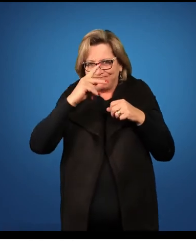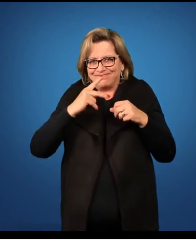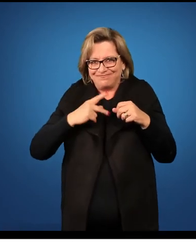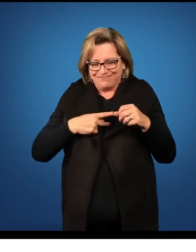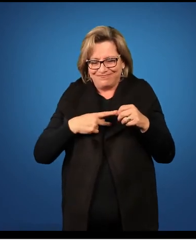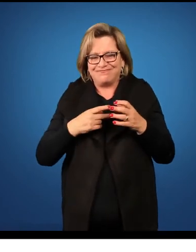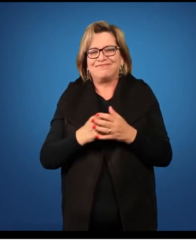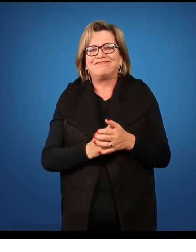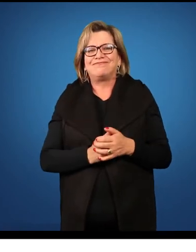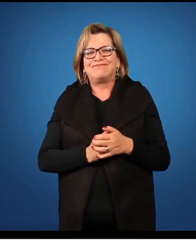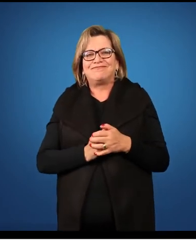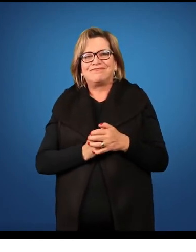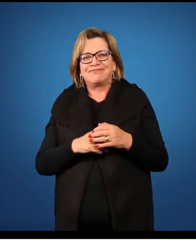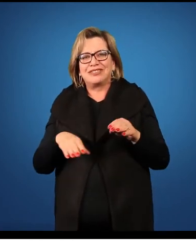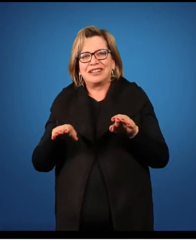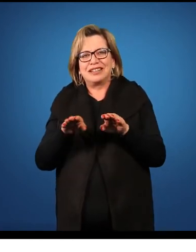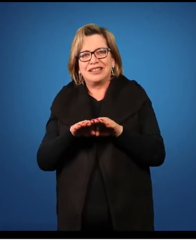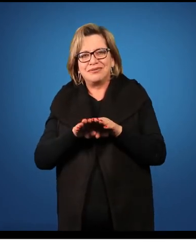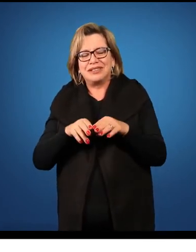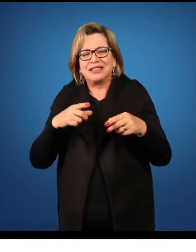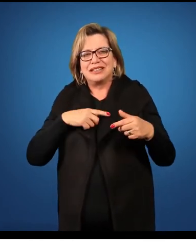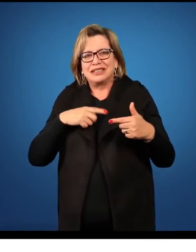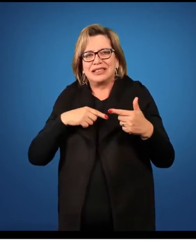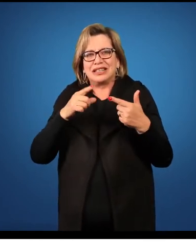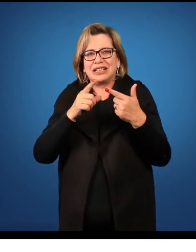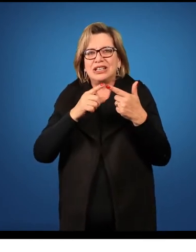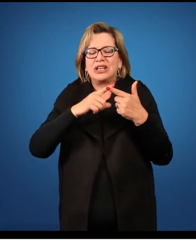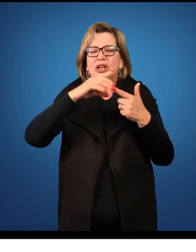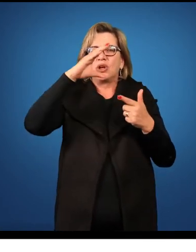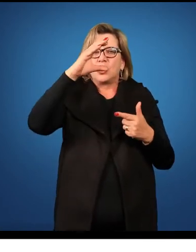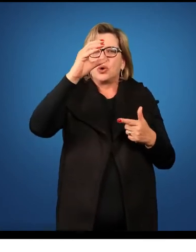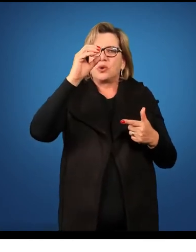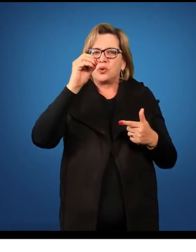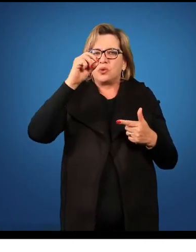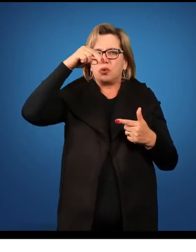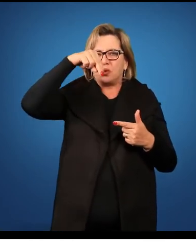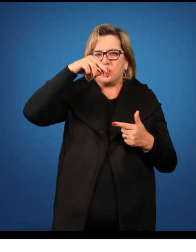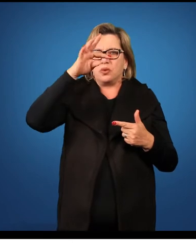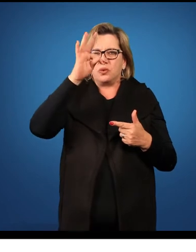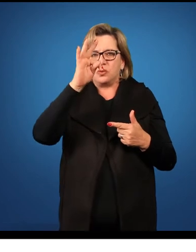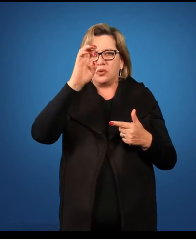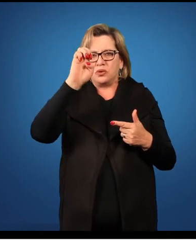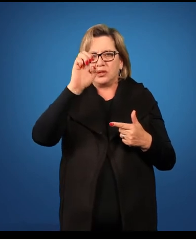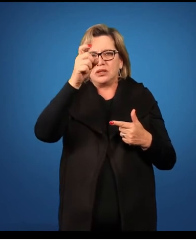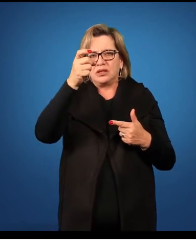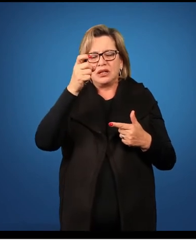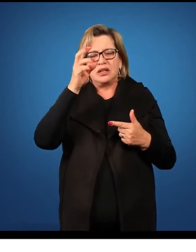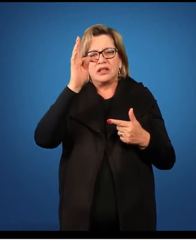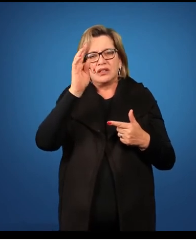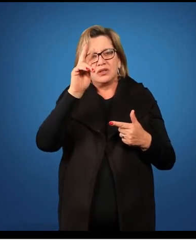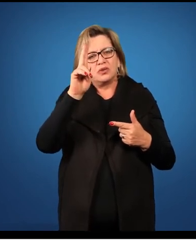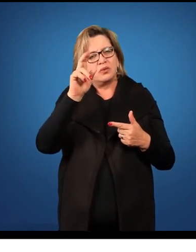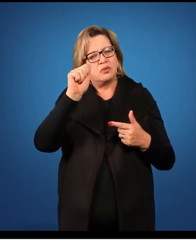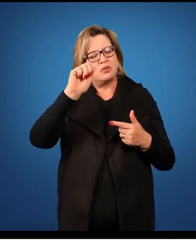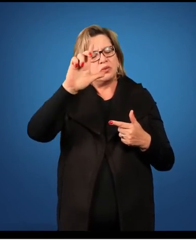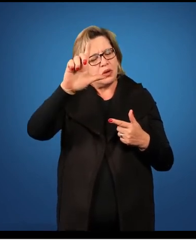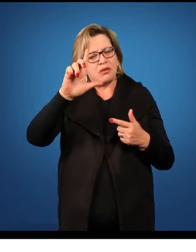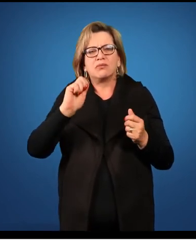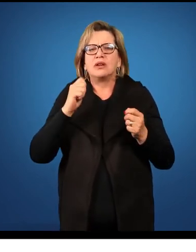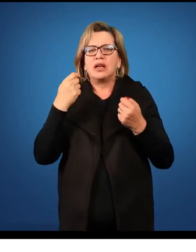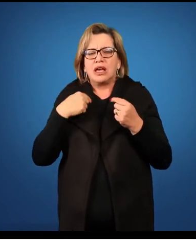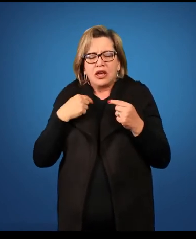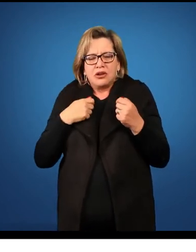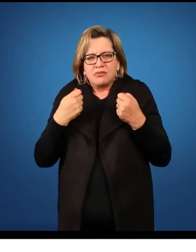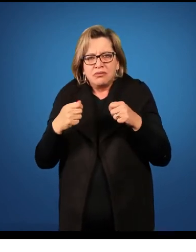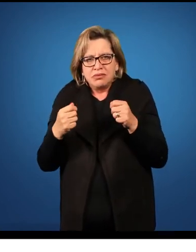essa problematização. Nós também temos a relação contextual, ou seja, eu preciso contextualizar o